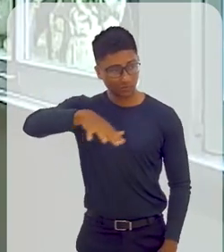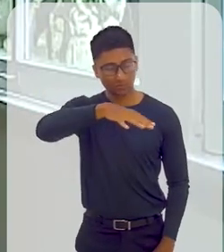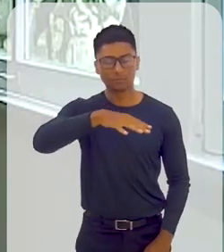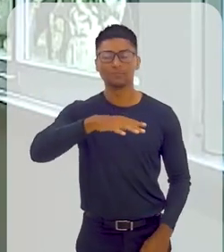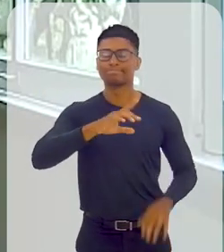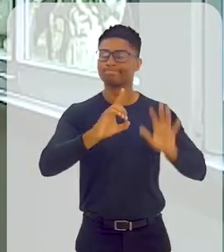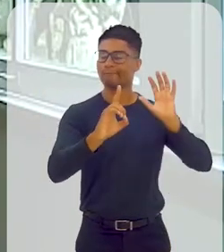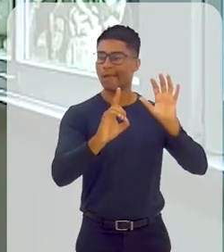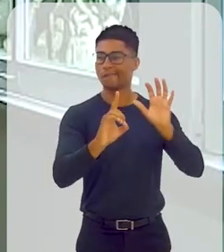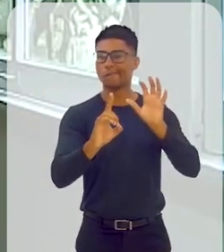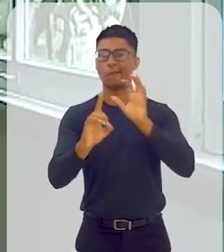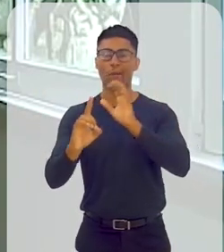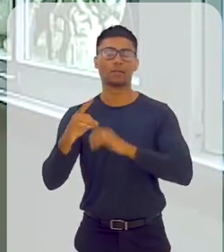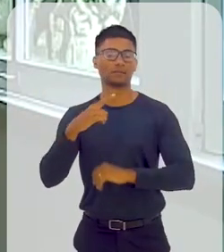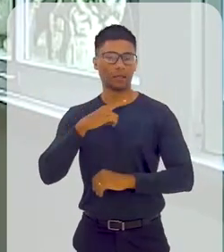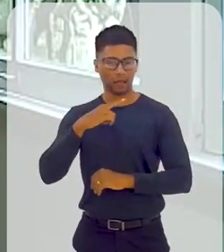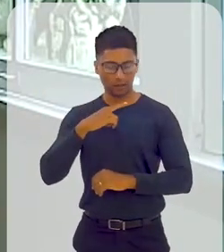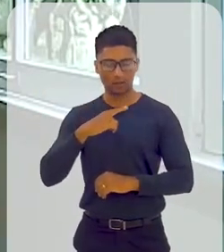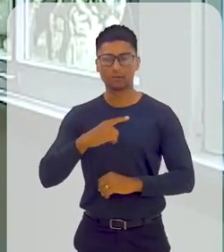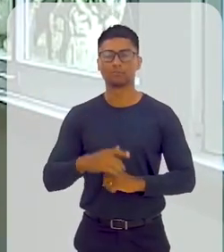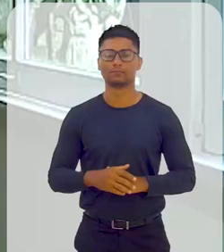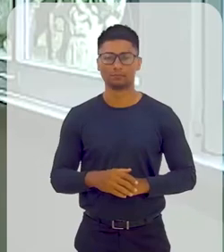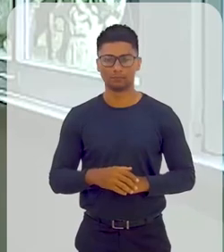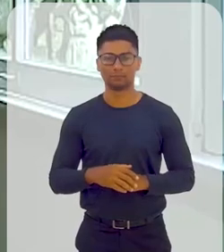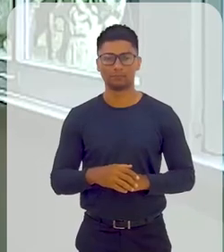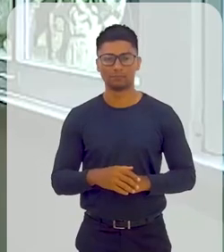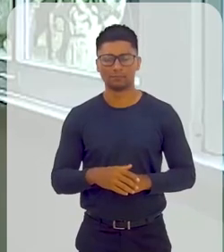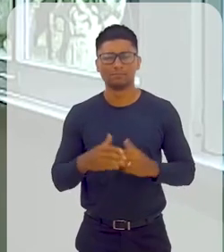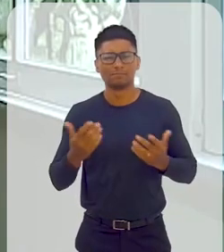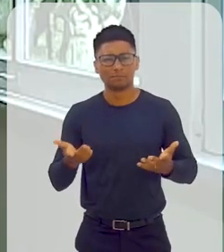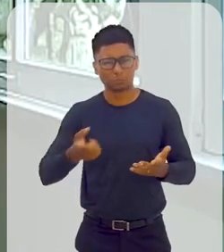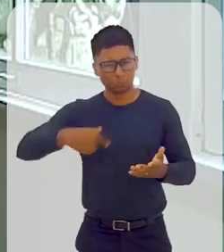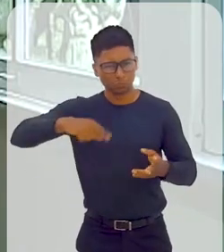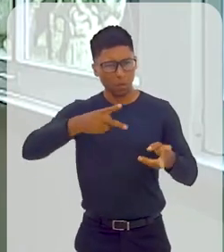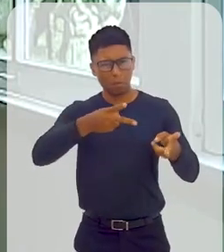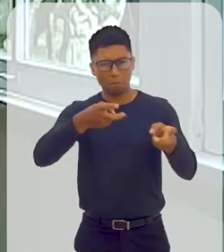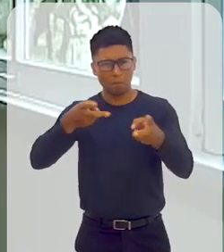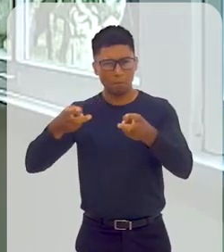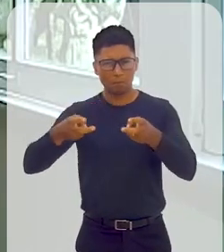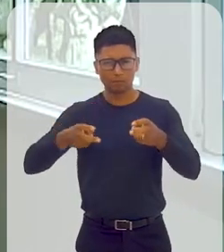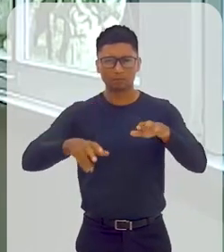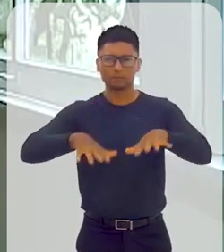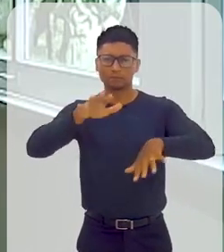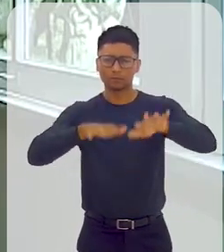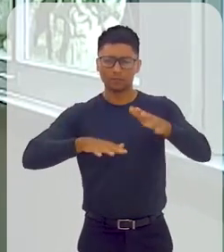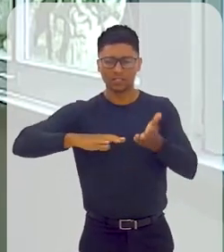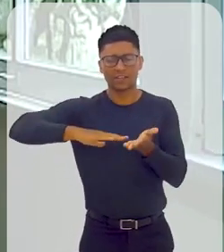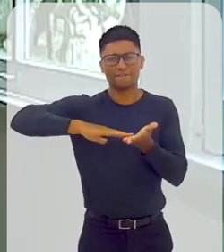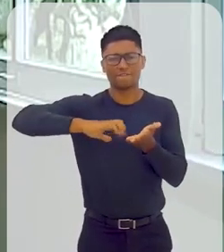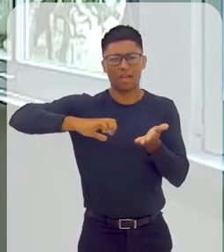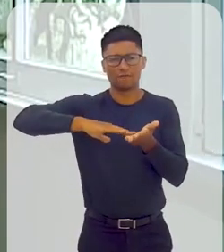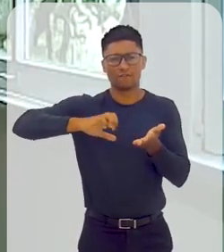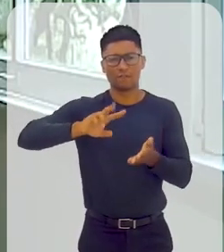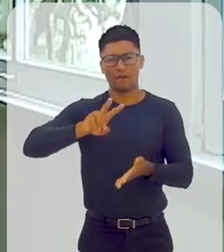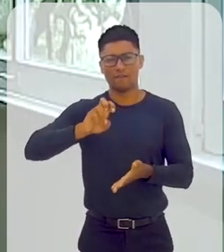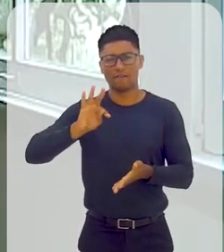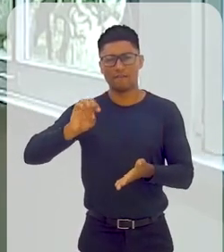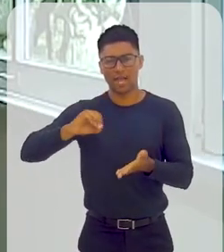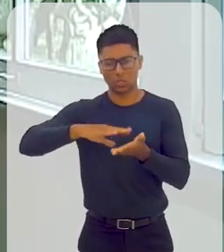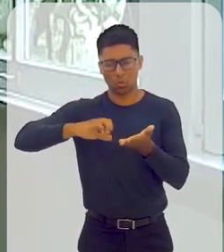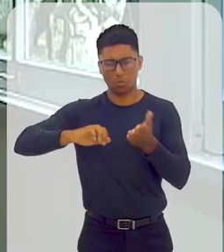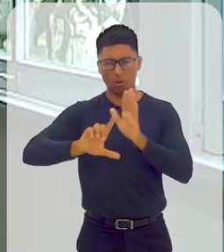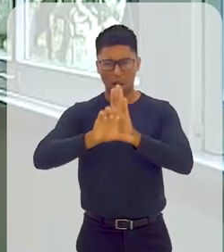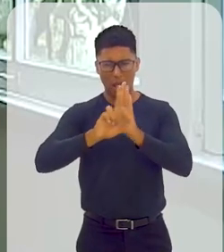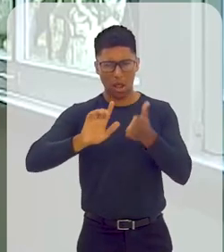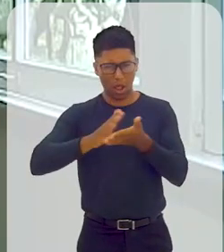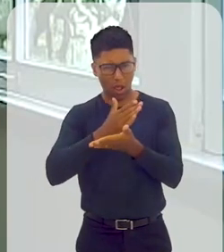parlamentares têm uma influência muito mais forte do que eles imaginam. A gente percebe o veto, muitas vezes, que são